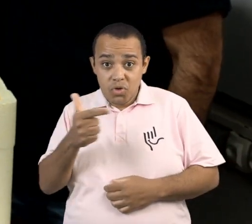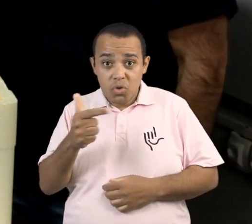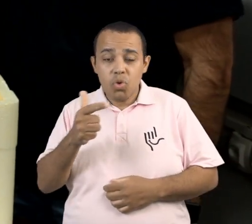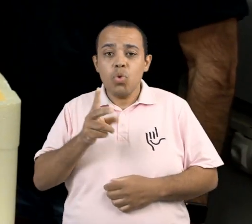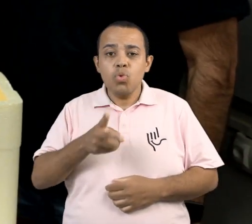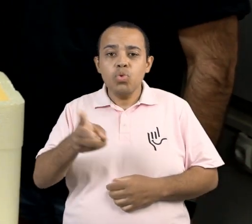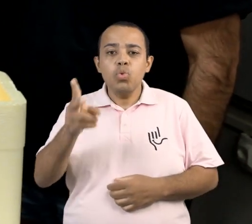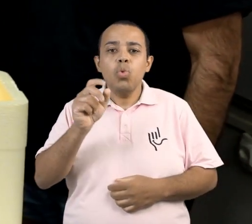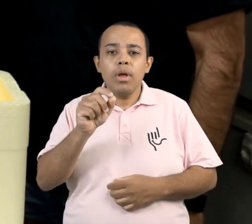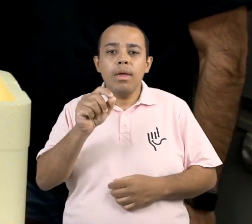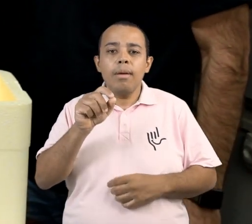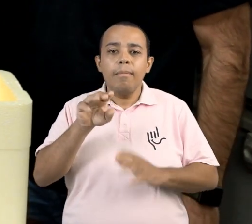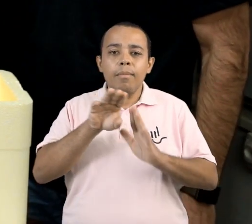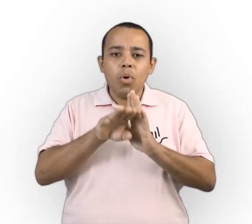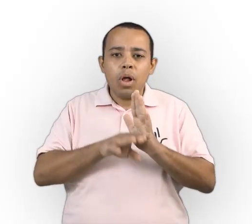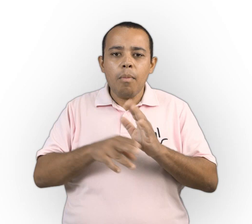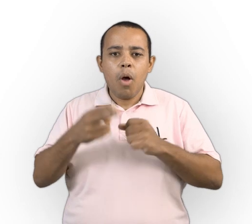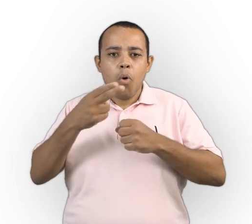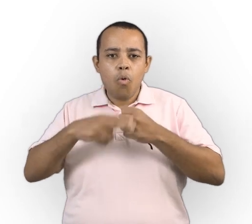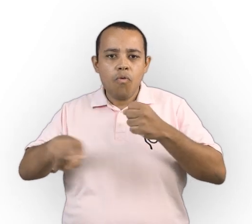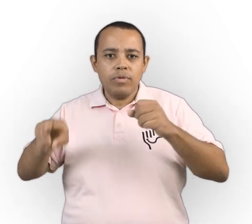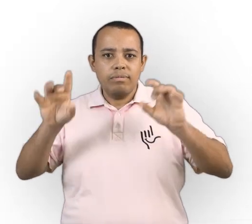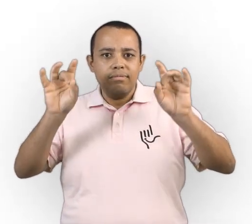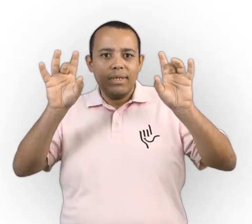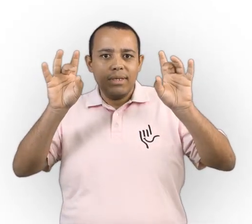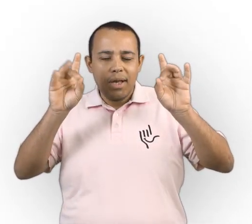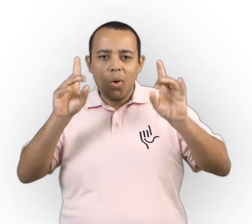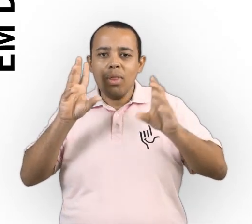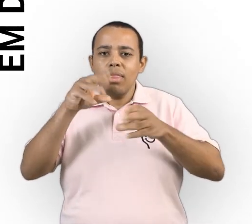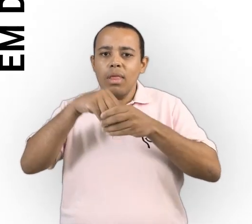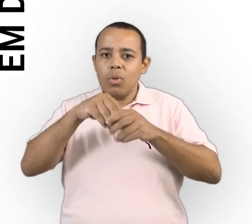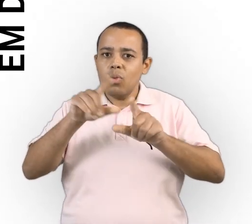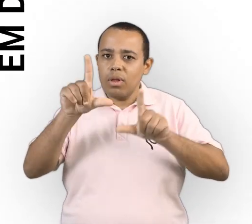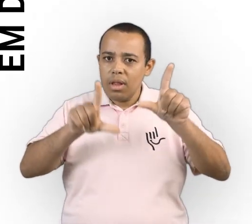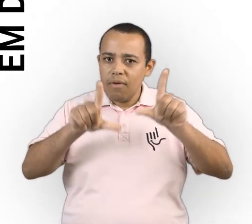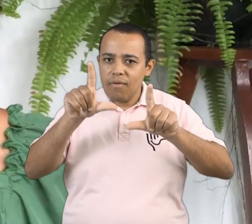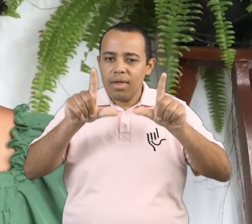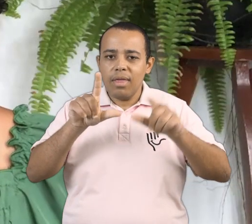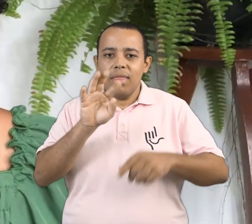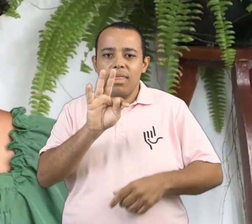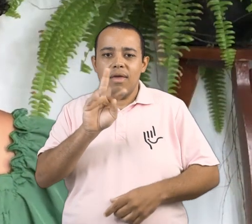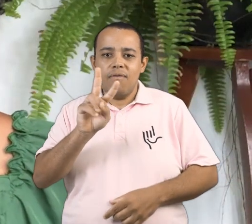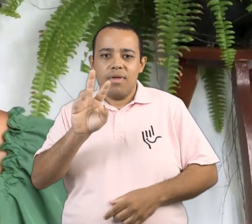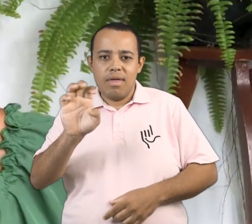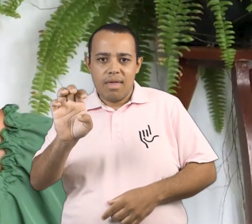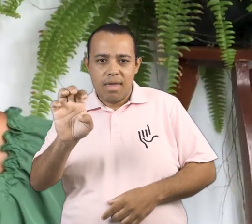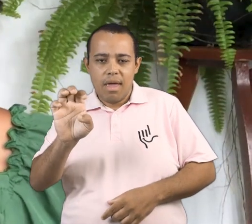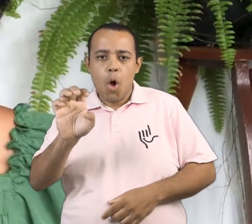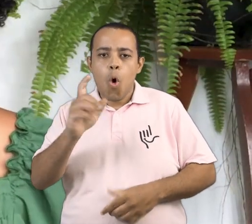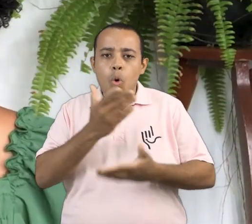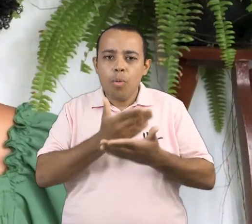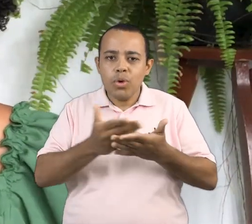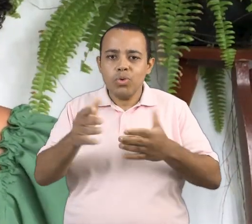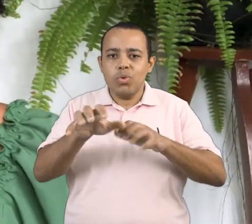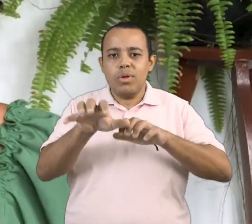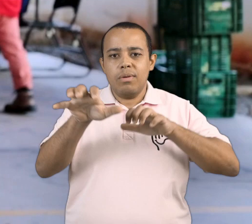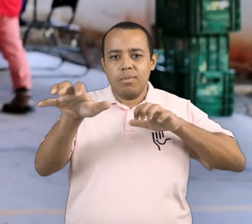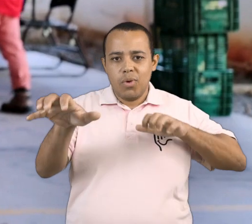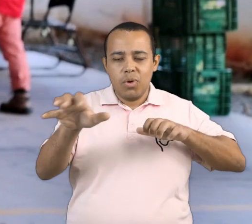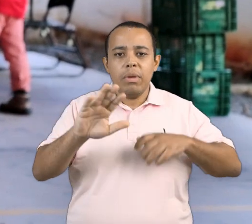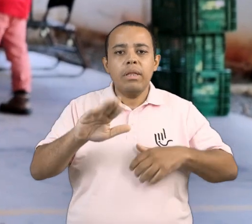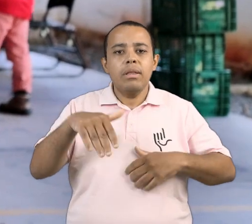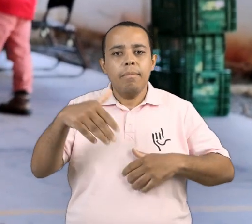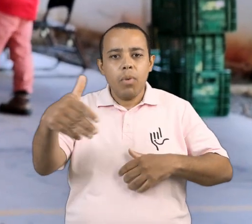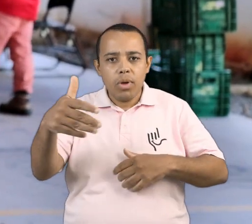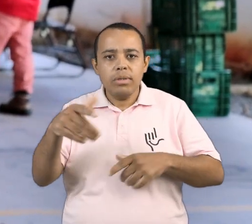ao programa UFIS em Destaque, veiculado na TVE, a maior emissora pública do Espírito Santo. A produção começou de forma remota,